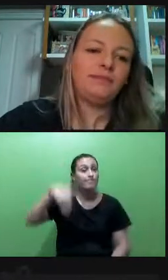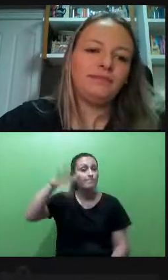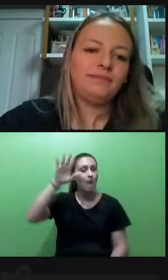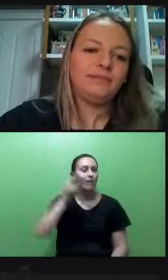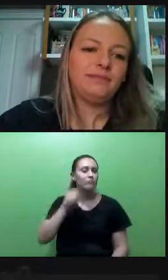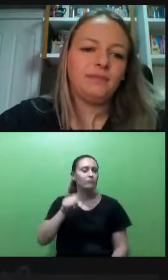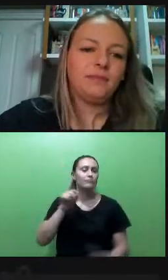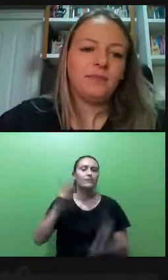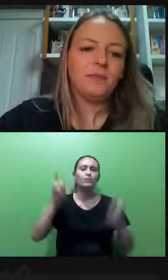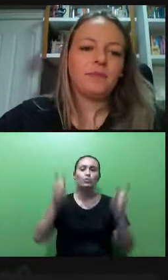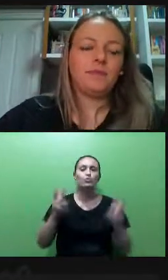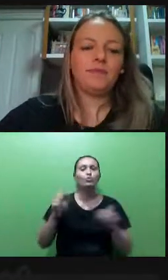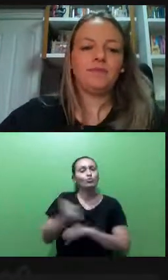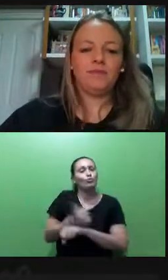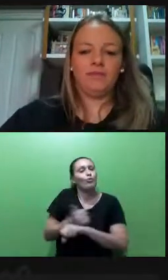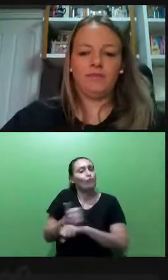trabalho.